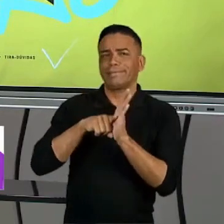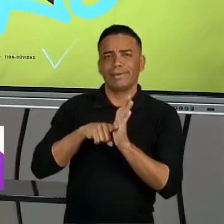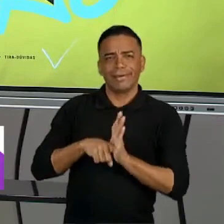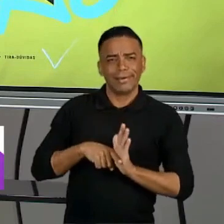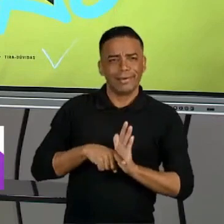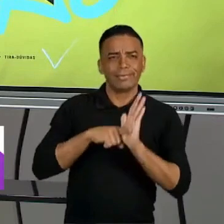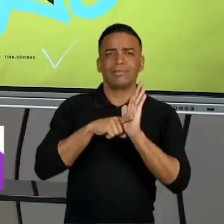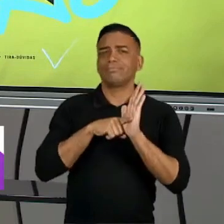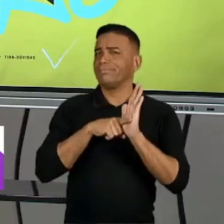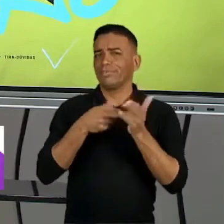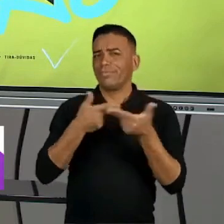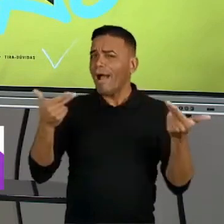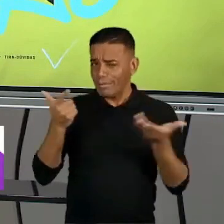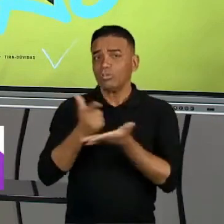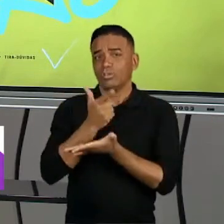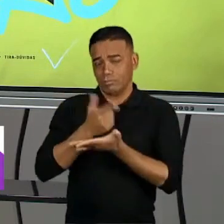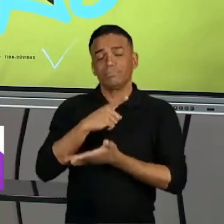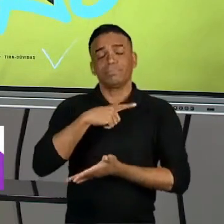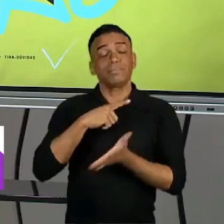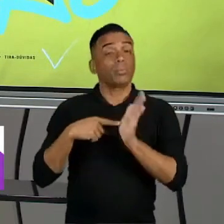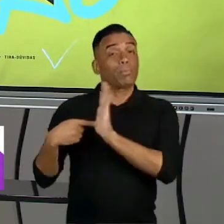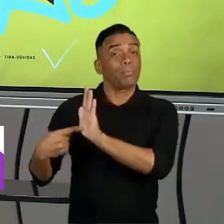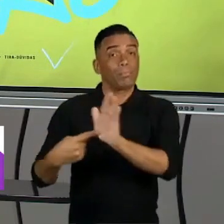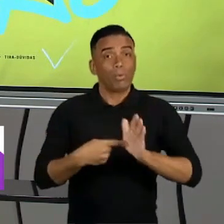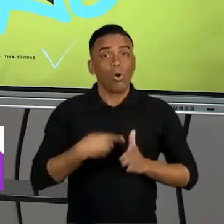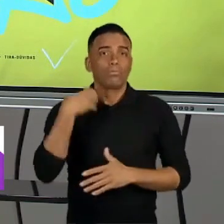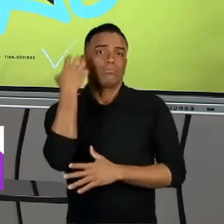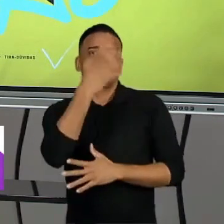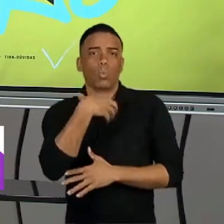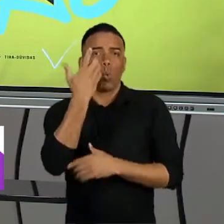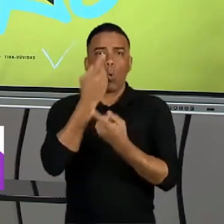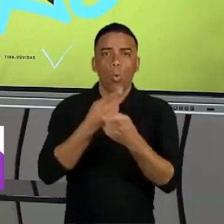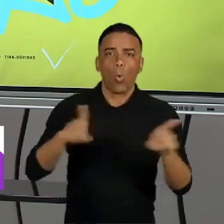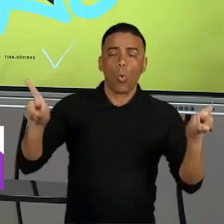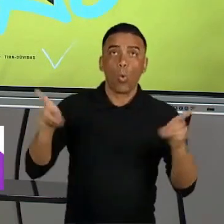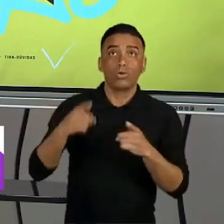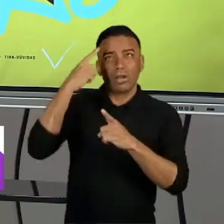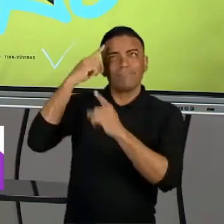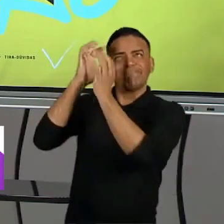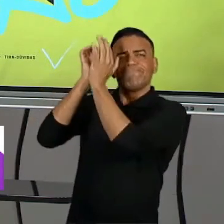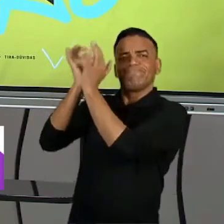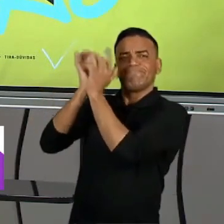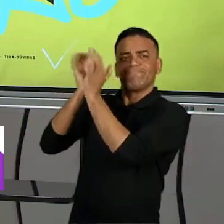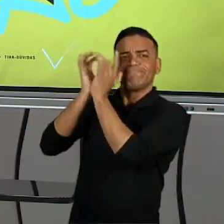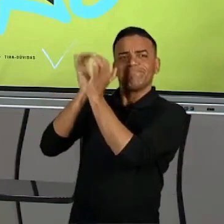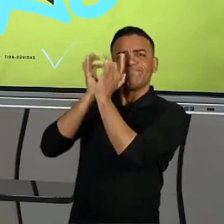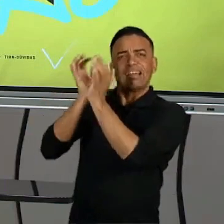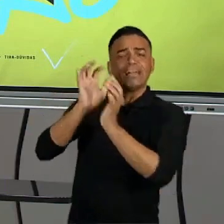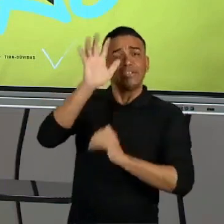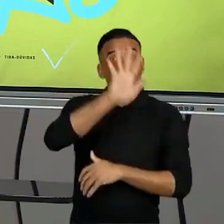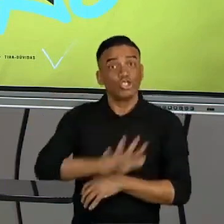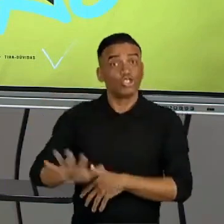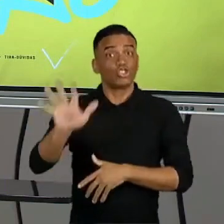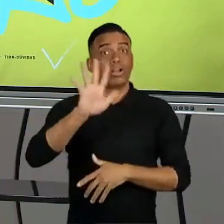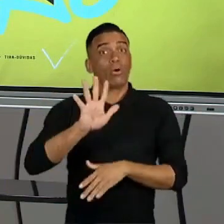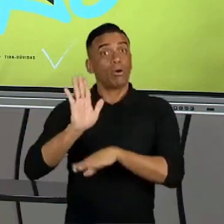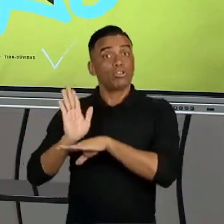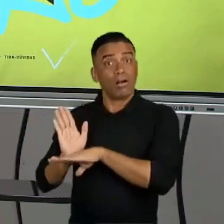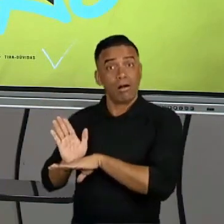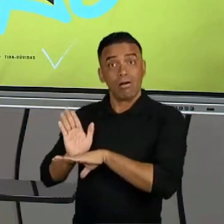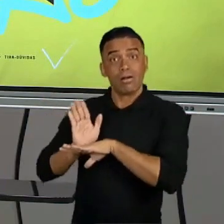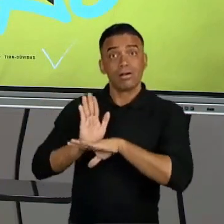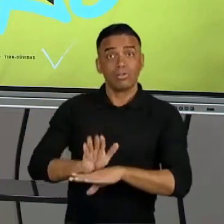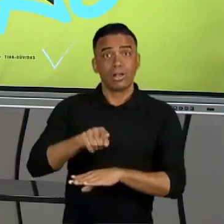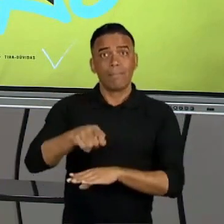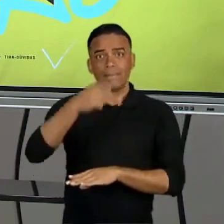Na verdade, tem vários livros que mostram como a música, como a atividade cerebral, em geral, pode fazer com que a pessoa até